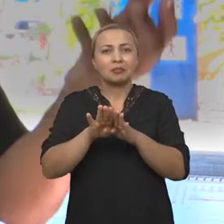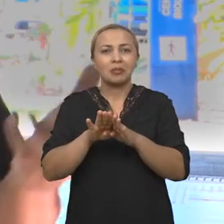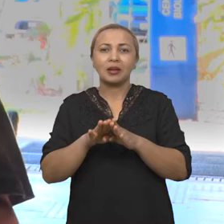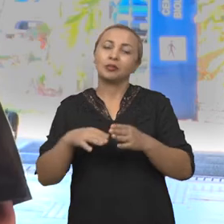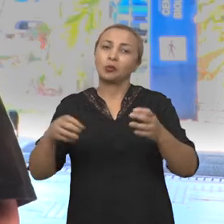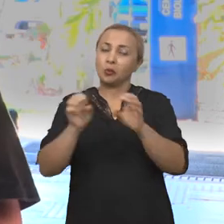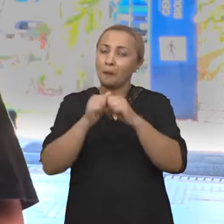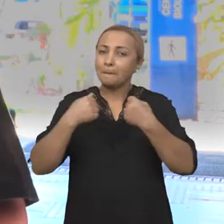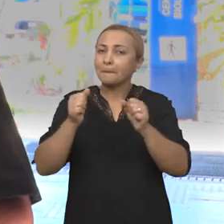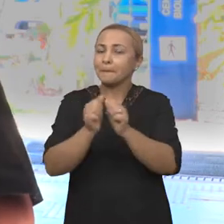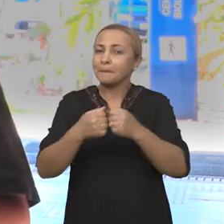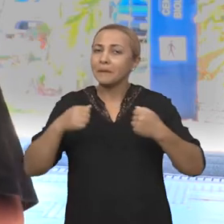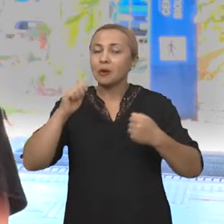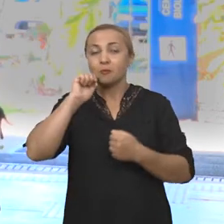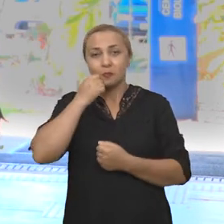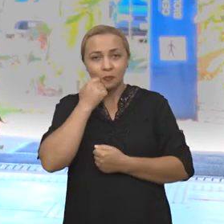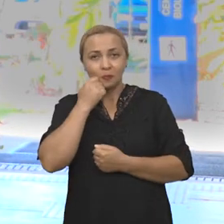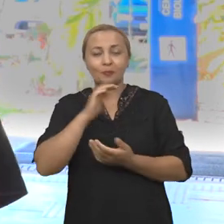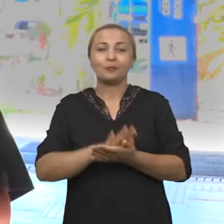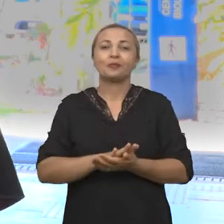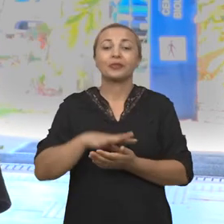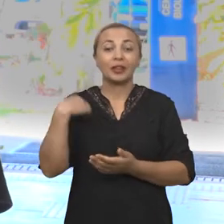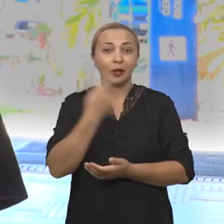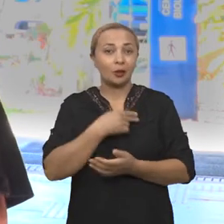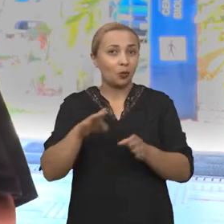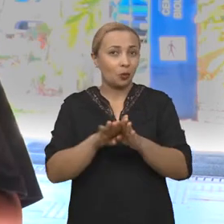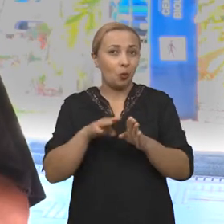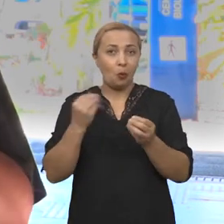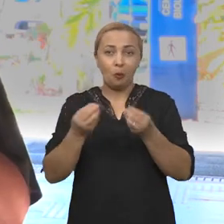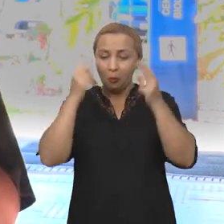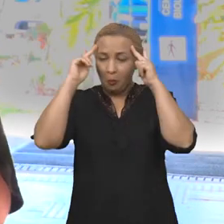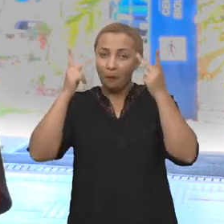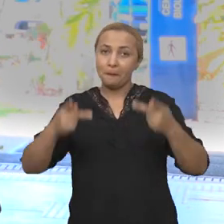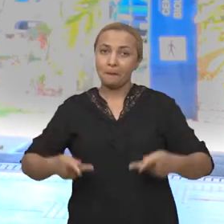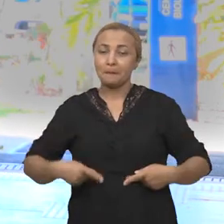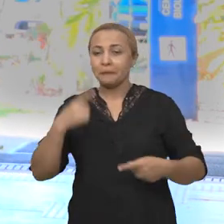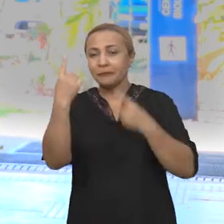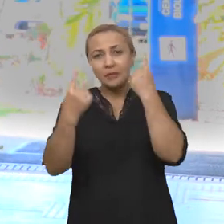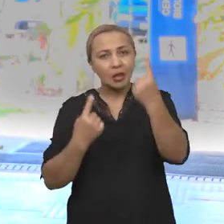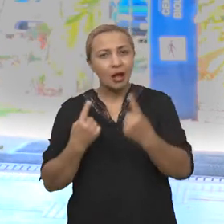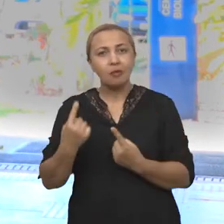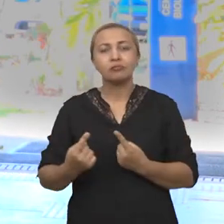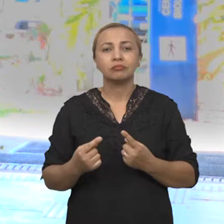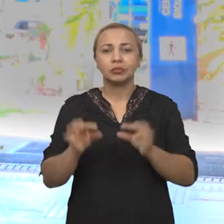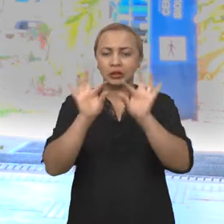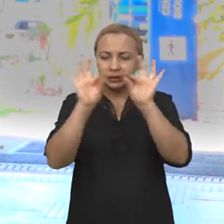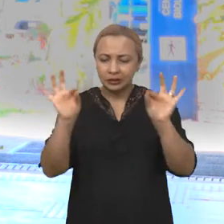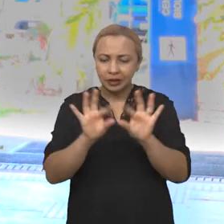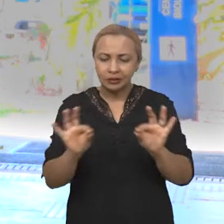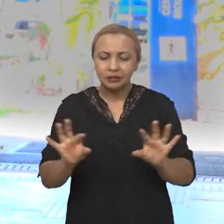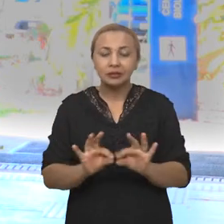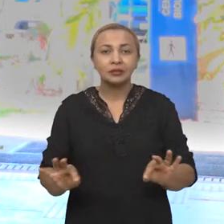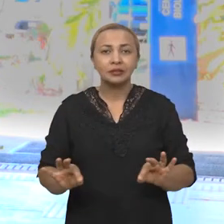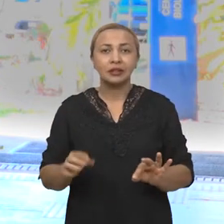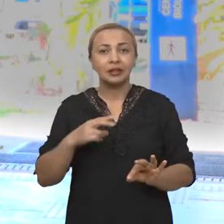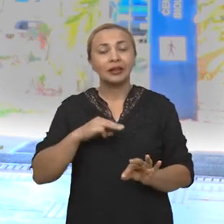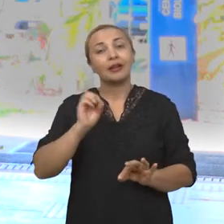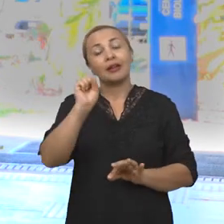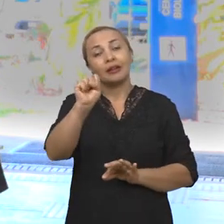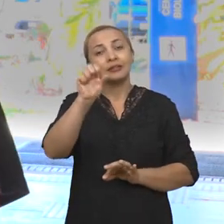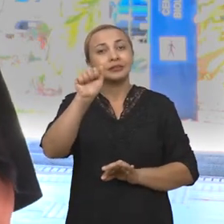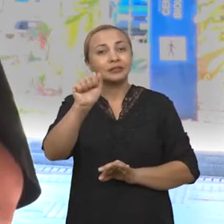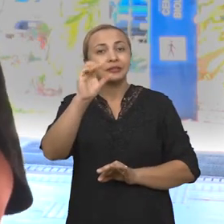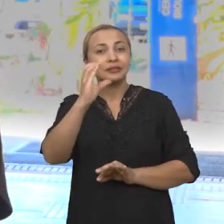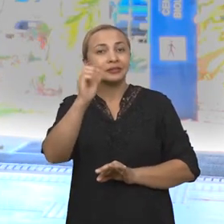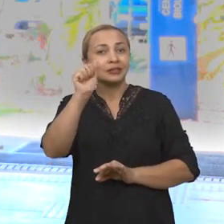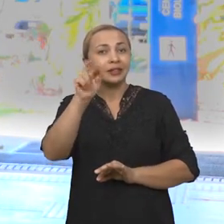panificação, enfim. Mas, assim como nós, seres humanos, cada uma dessas linhagens, embora todas sejam Saccharomyces